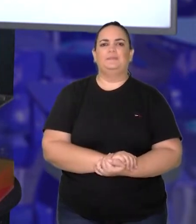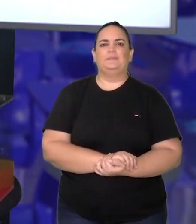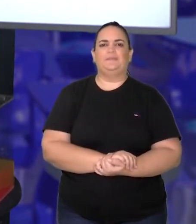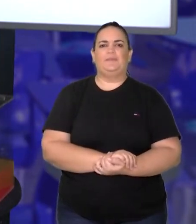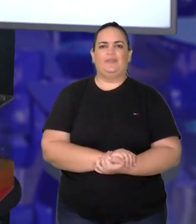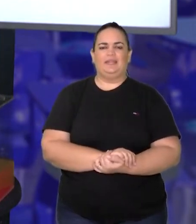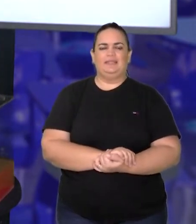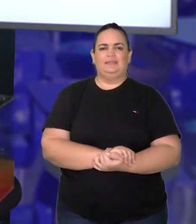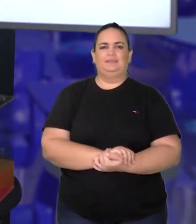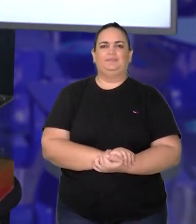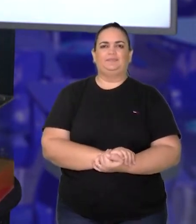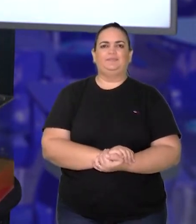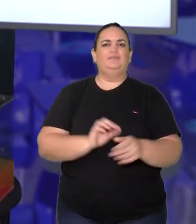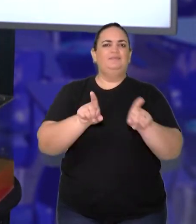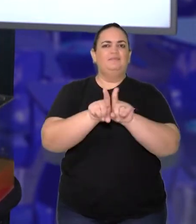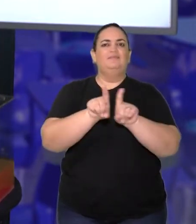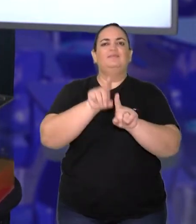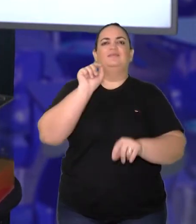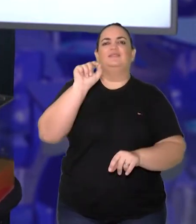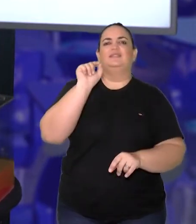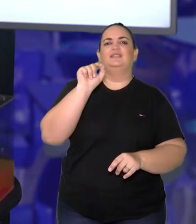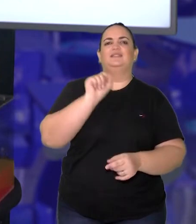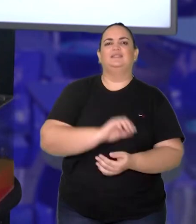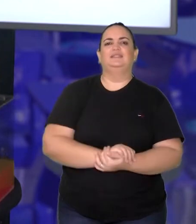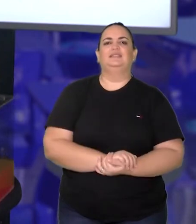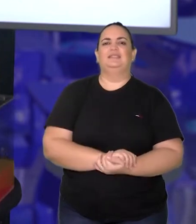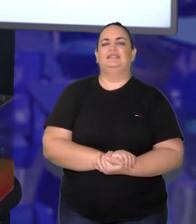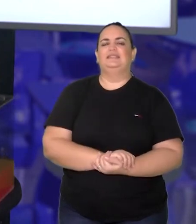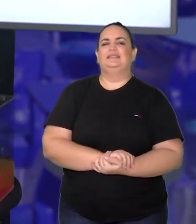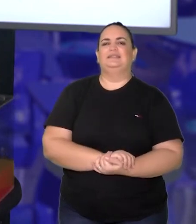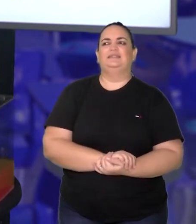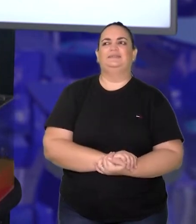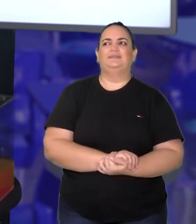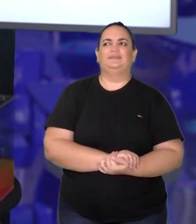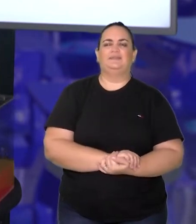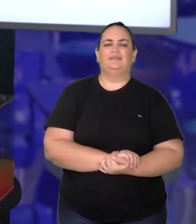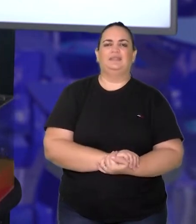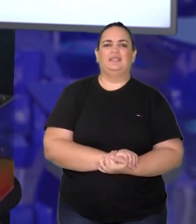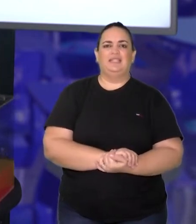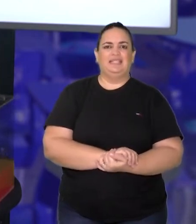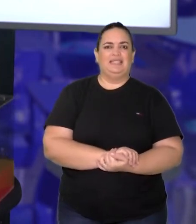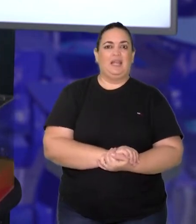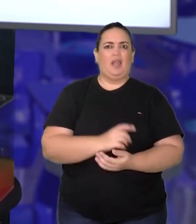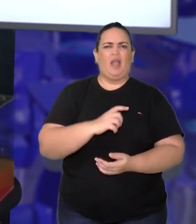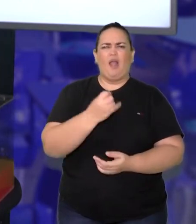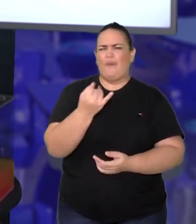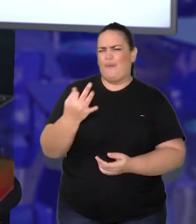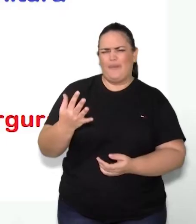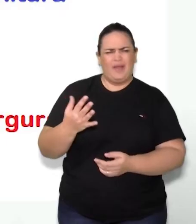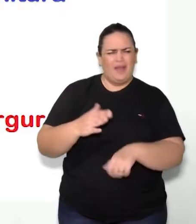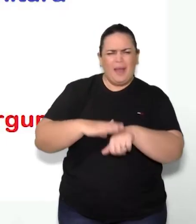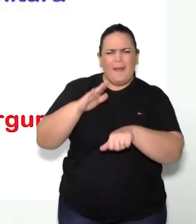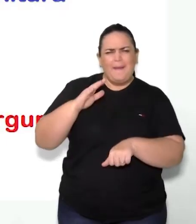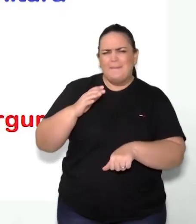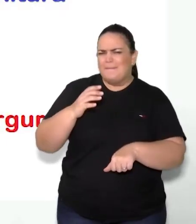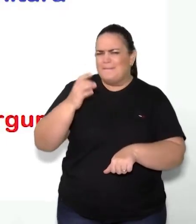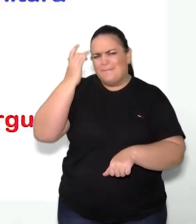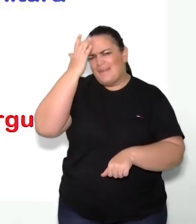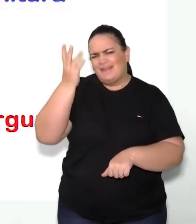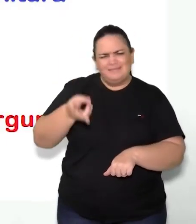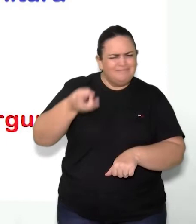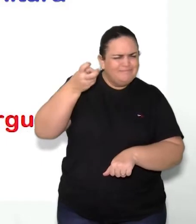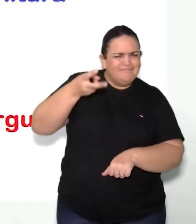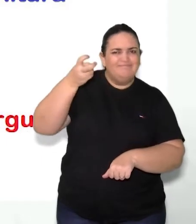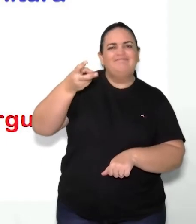Temos aqui uma figura e ela está um pouco mais fácil de perceber a quantidade de cubinhos que a gente tem em cada dimensão,